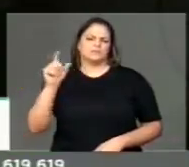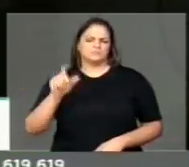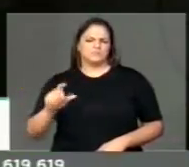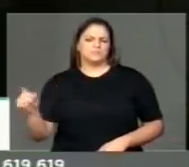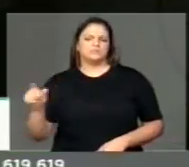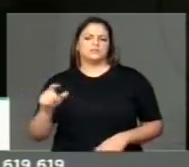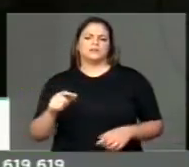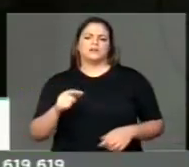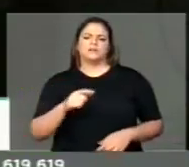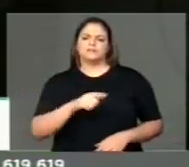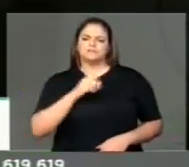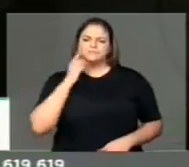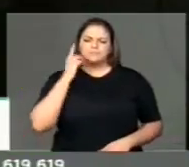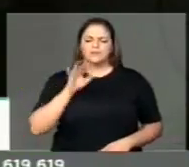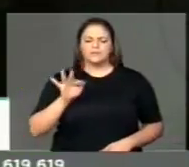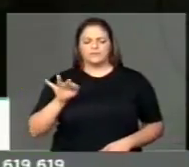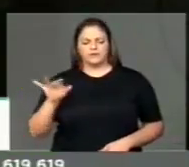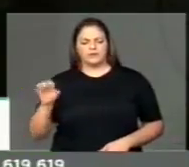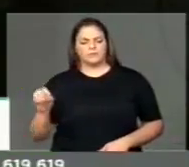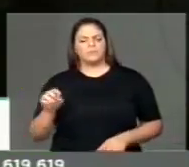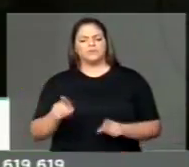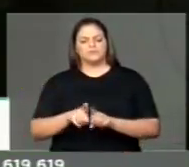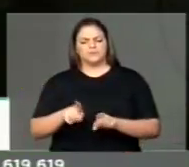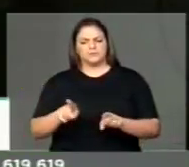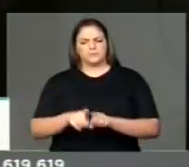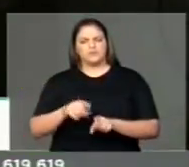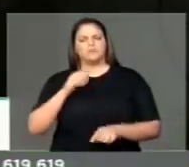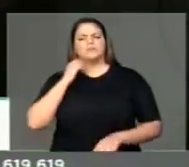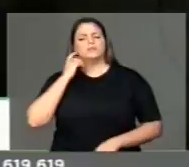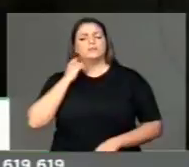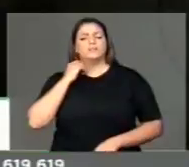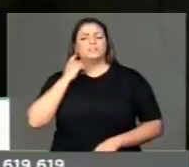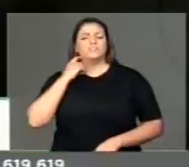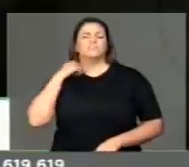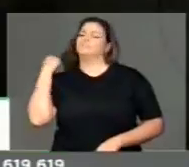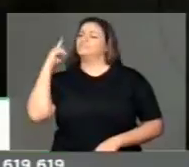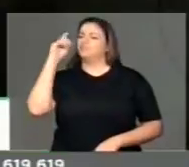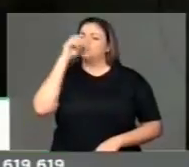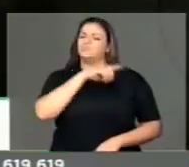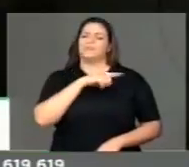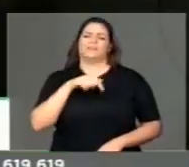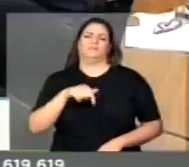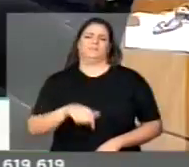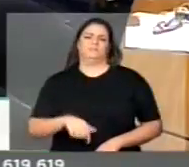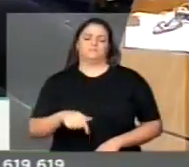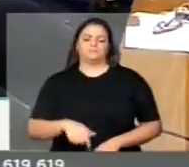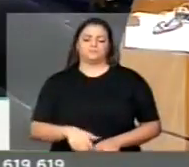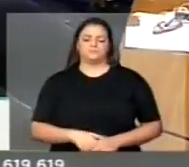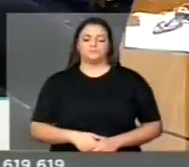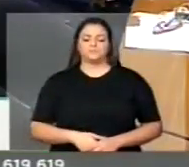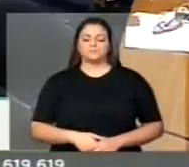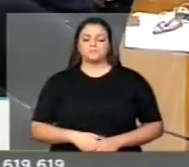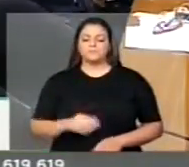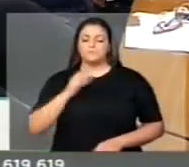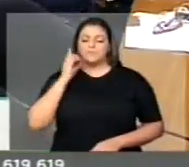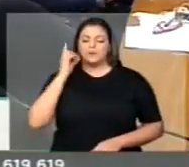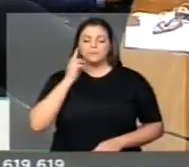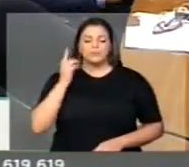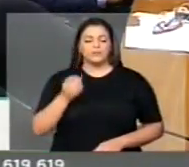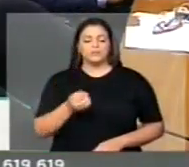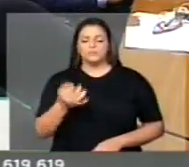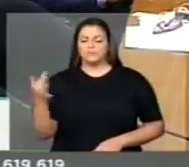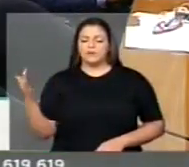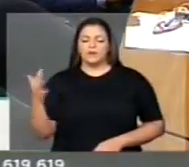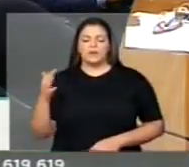porque nós temos diariamente problemas graves com relação à coletividade italiana aqui. Agora mesmo, vários deputados aqui reclamam, eu não